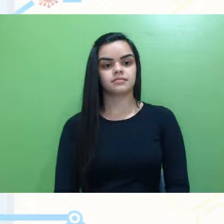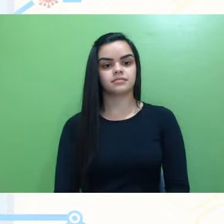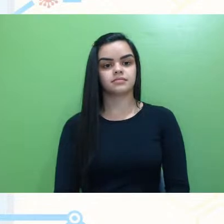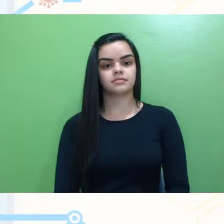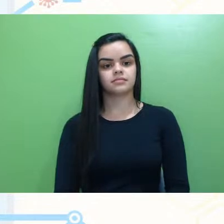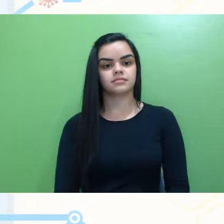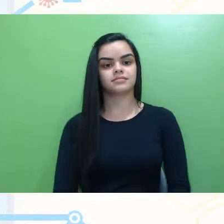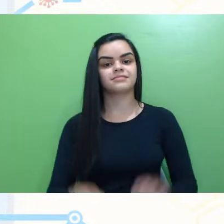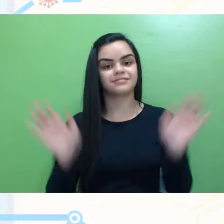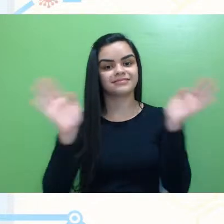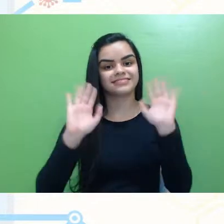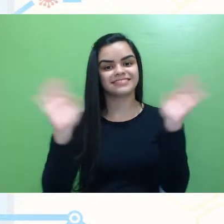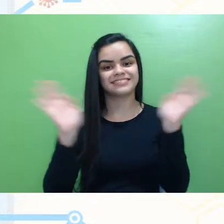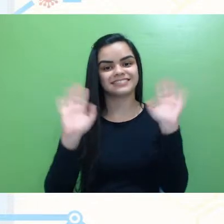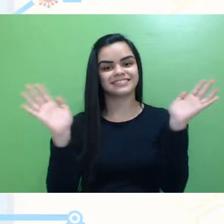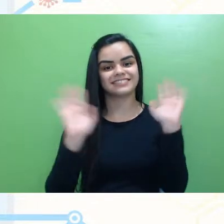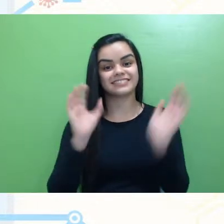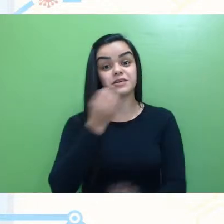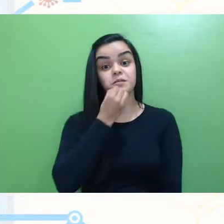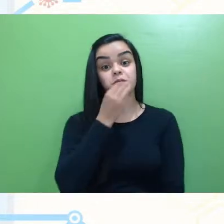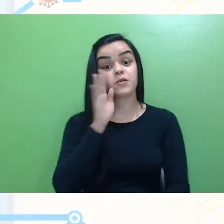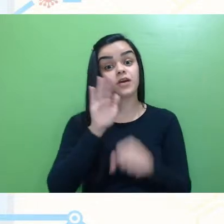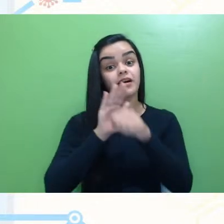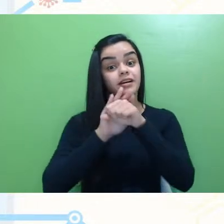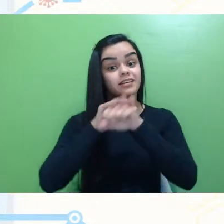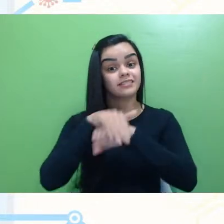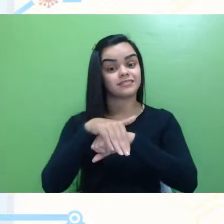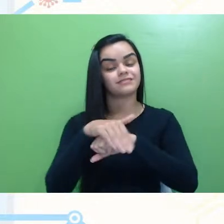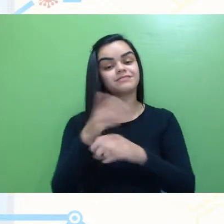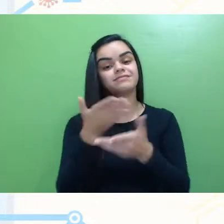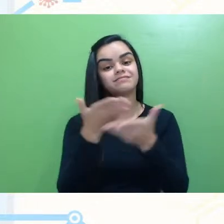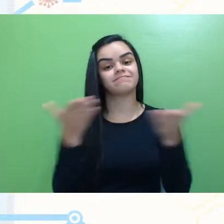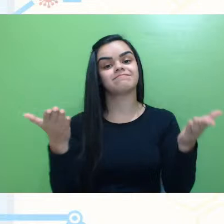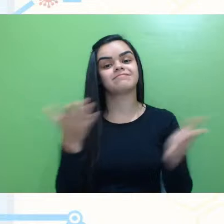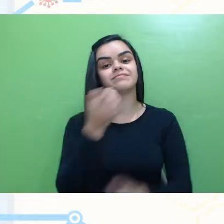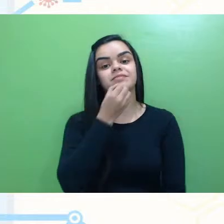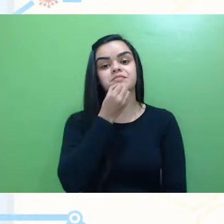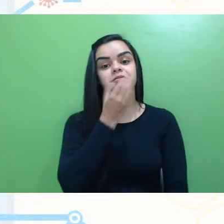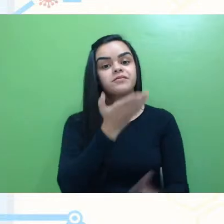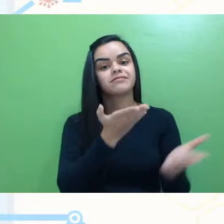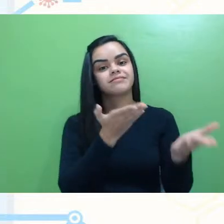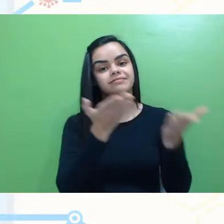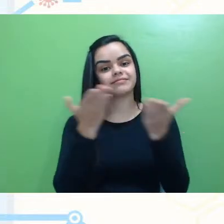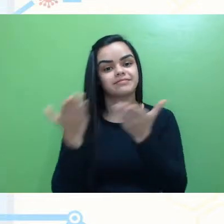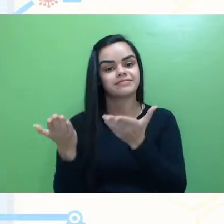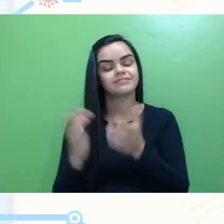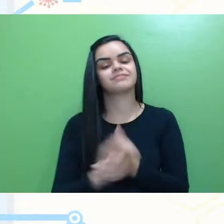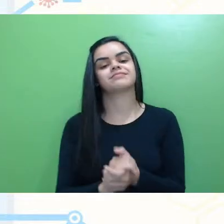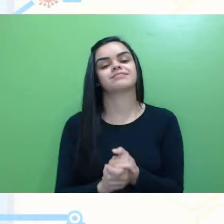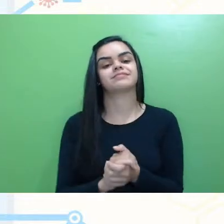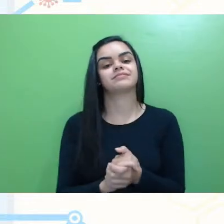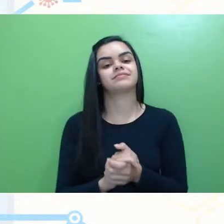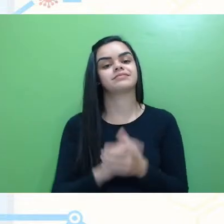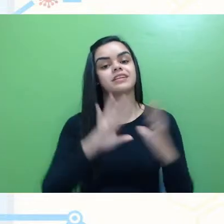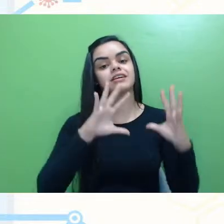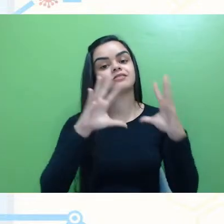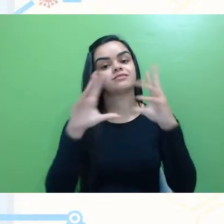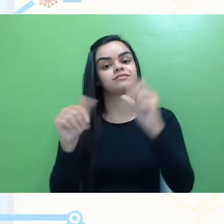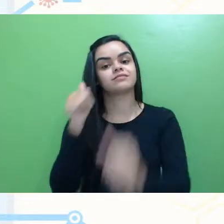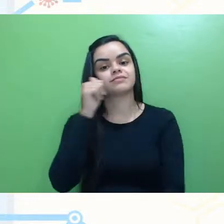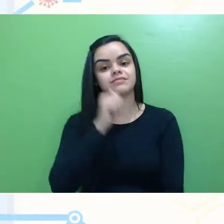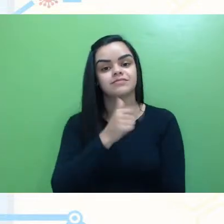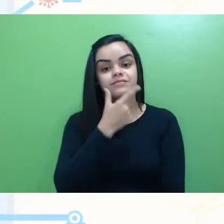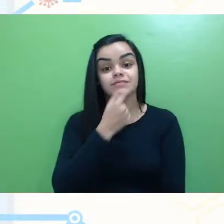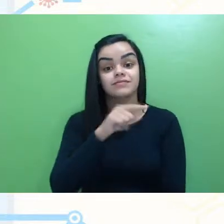Olá, boa noite. Quero dar boas-vindas a todas, todos e todes.